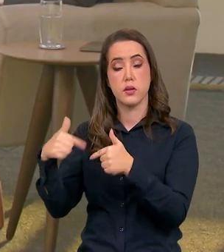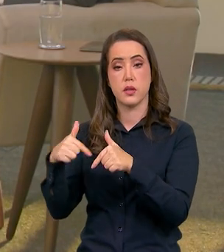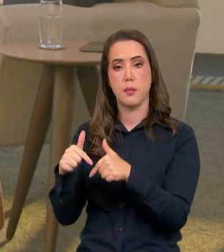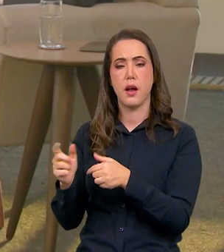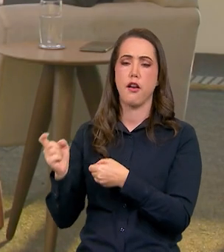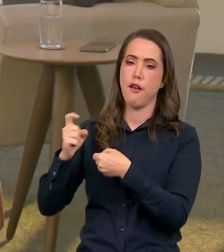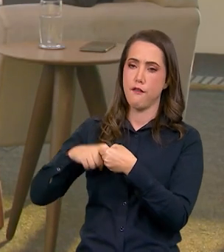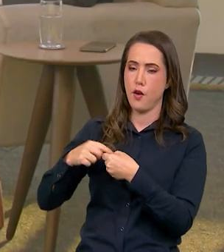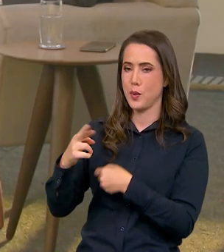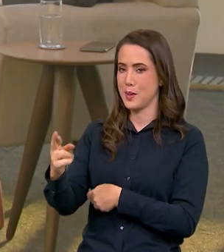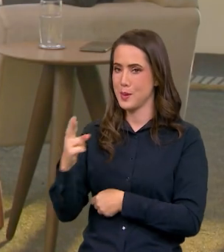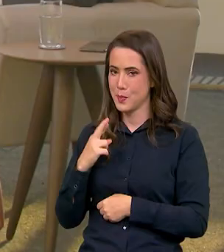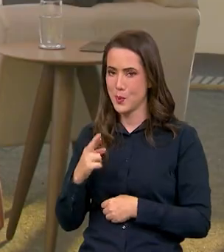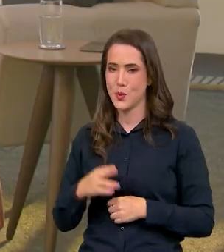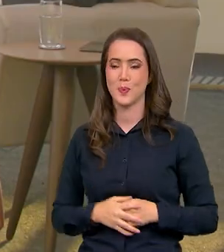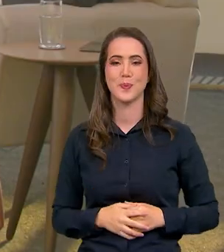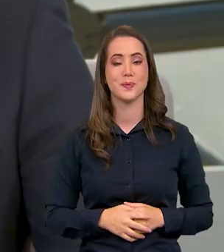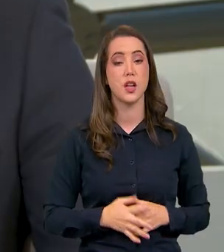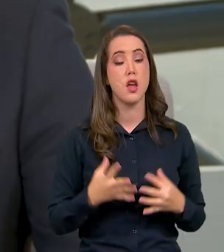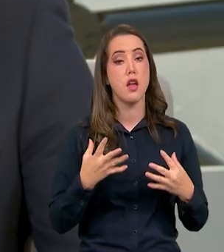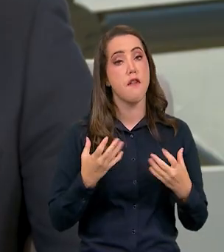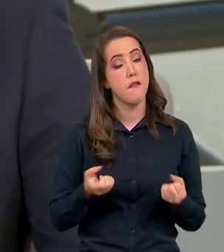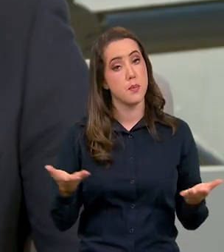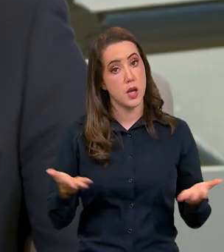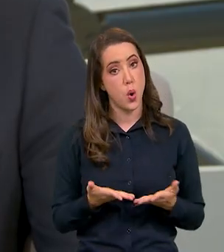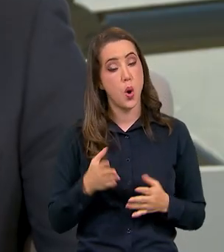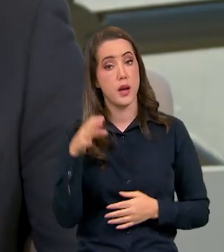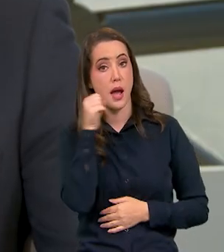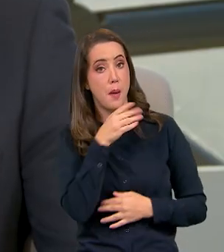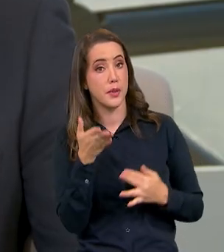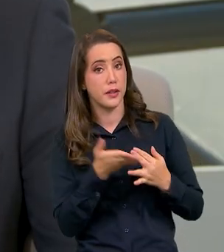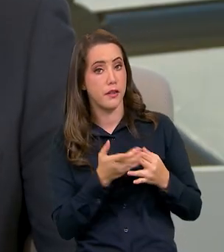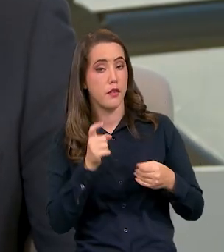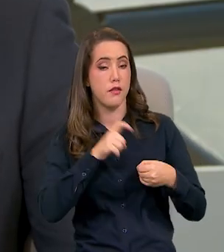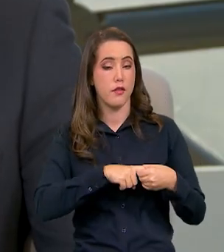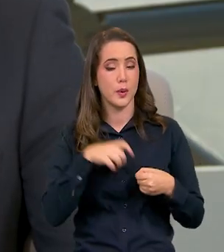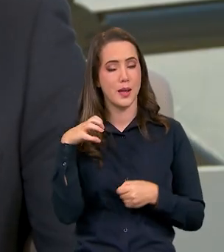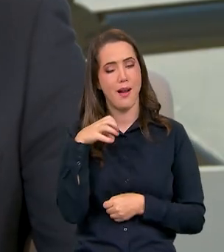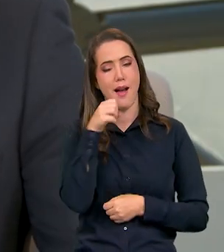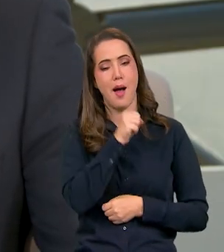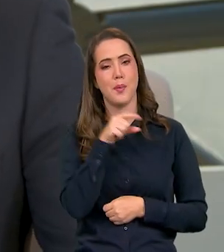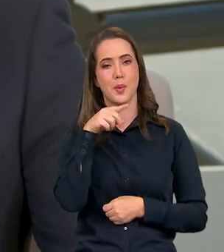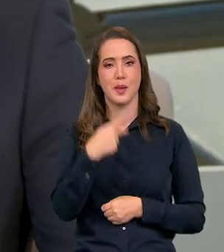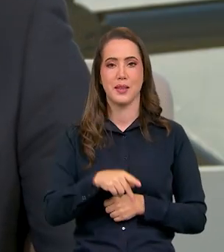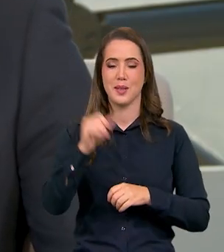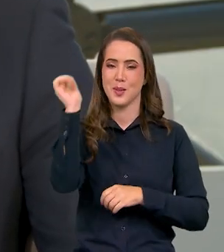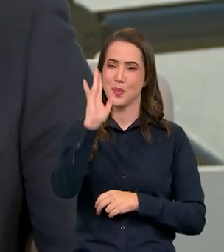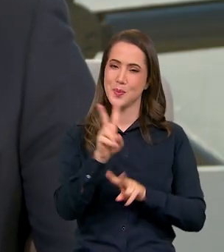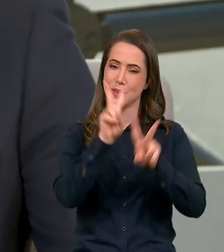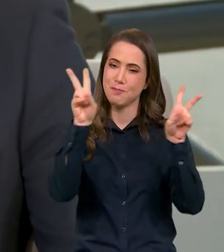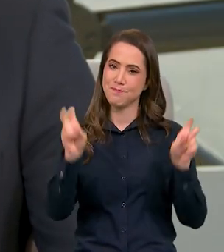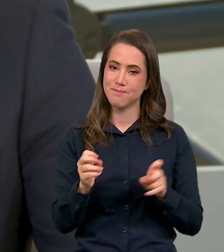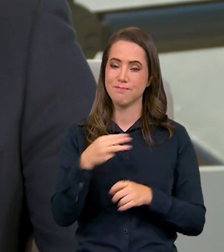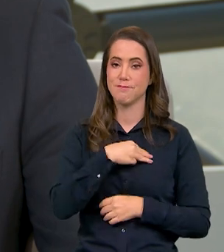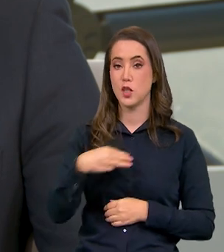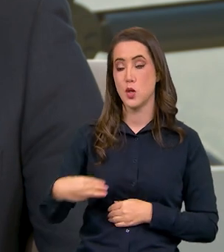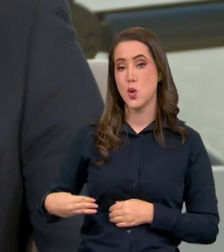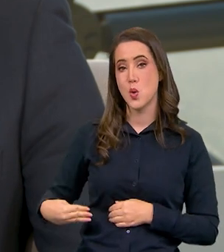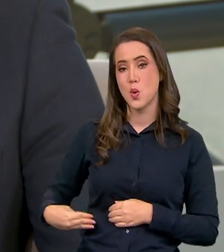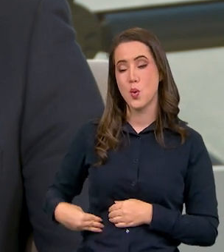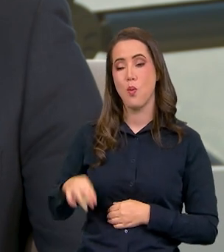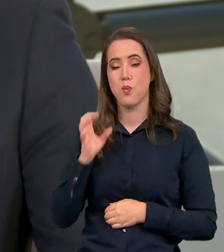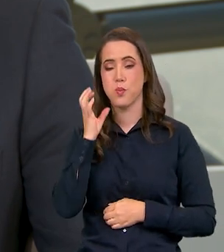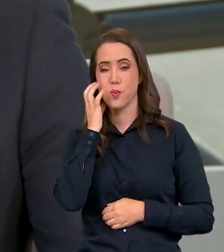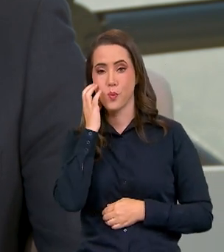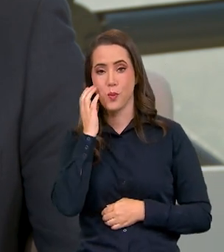mas o senhor responde na volta do segundo bloco. Vamos para um rápido intervalo e voltamos em instantes aqui no Brasil em Pauta com o ministro